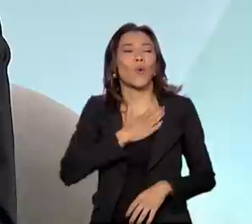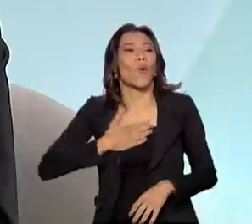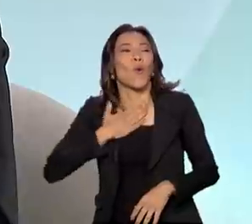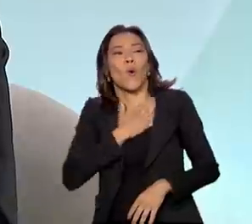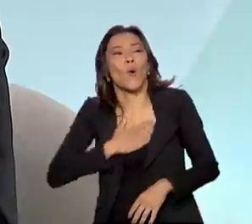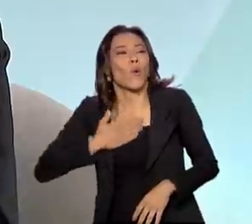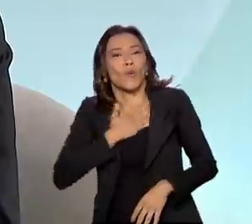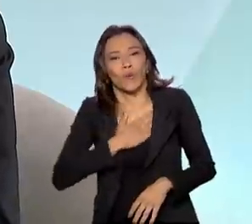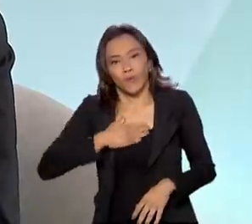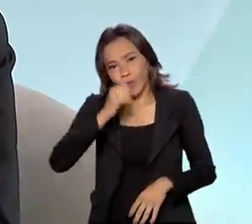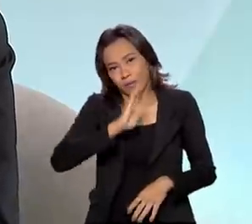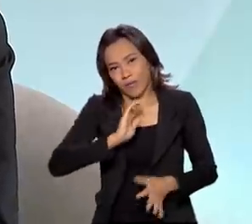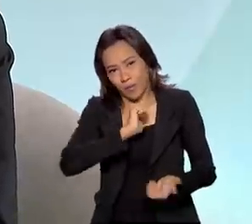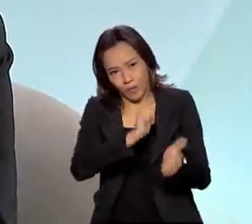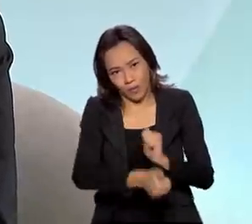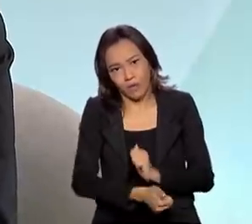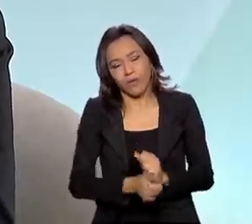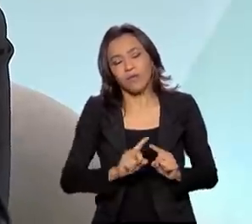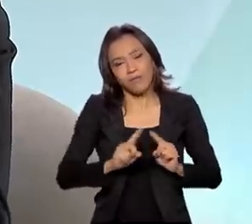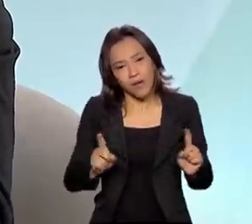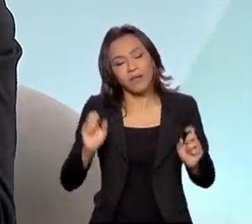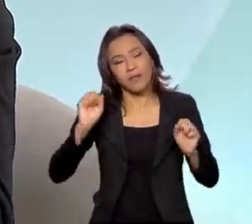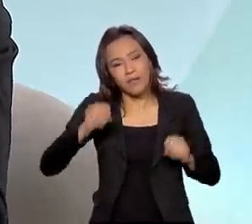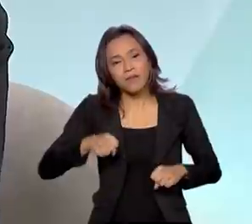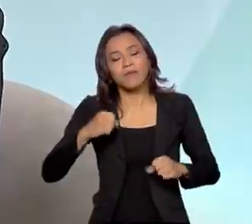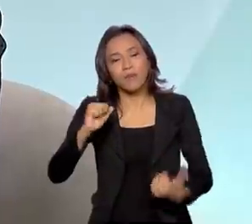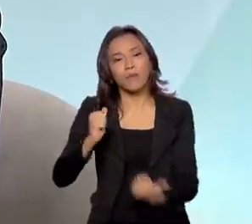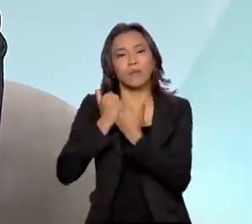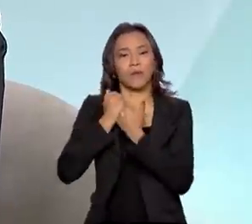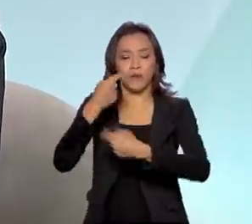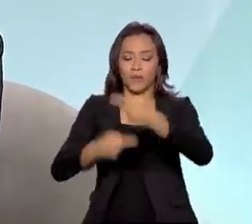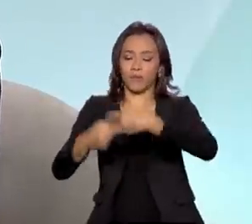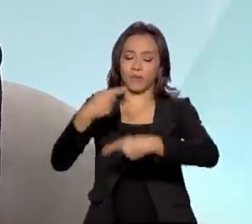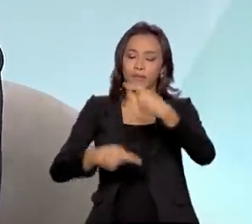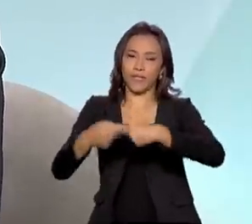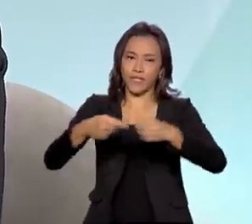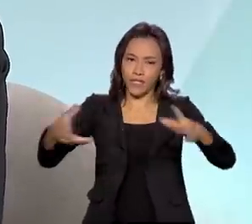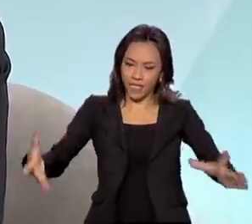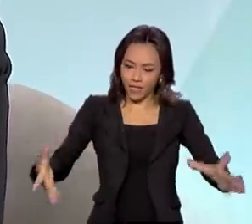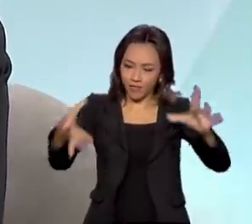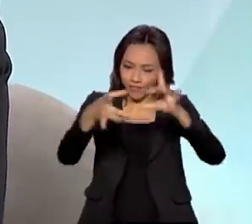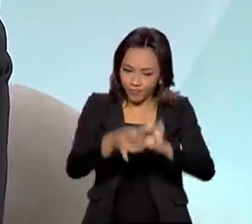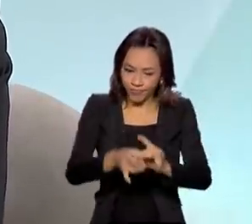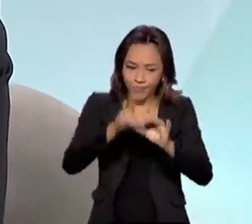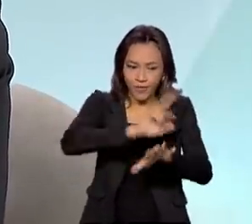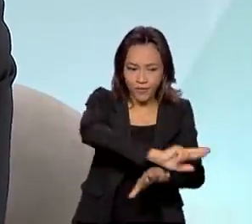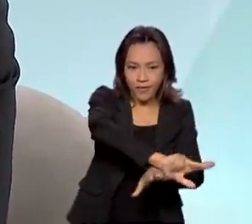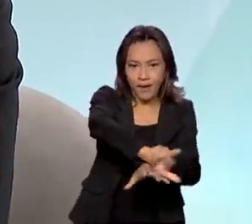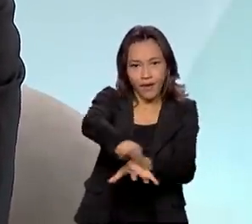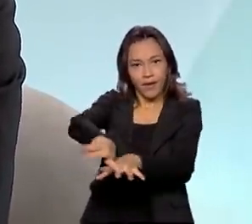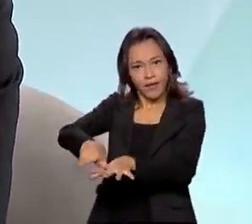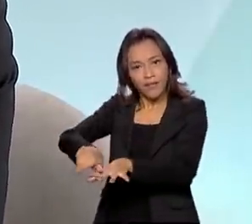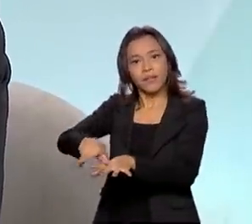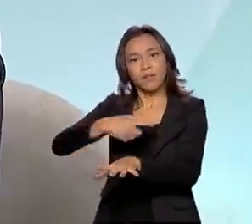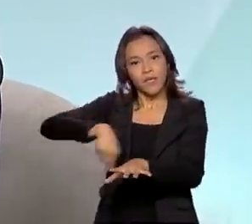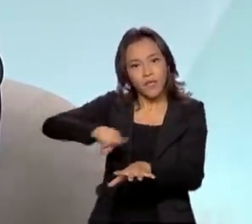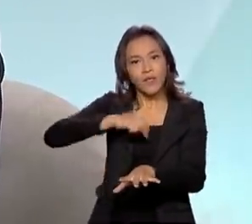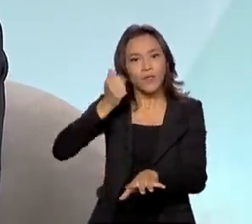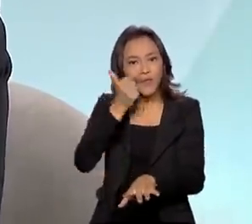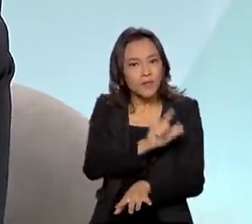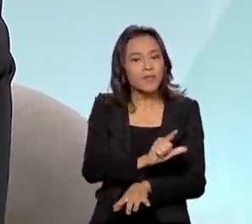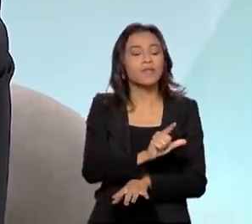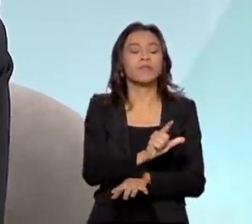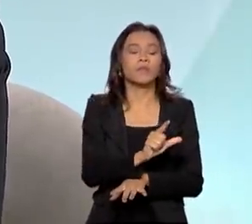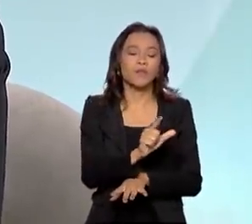do brasileiro pelo esporte, mas precisamos sim uma política pública integrada, interligada, para que cada vez mais a gente propicie